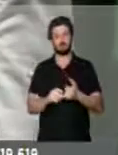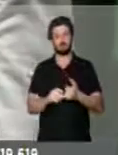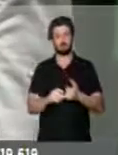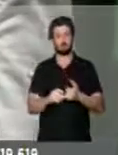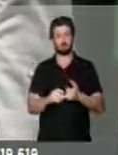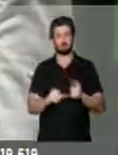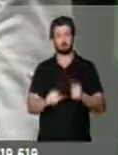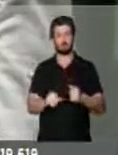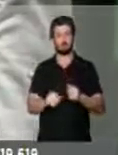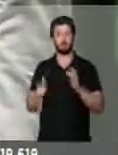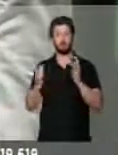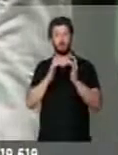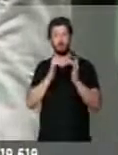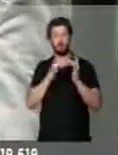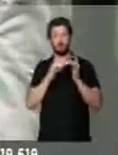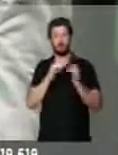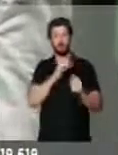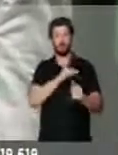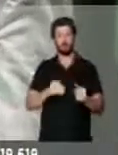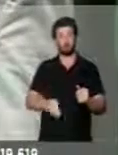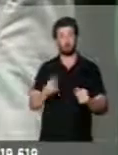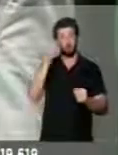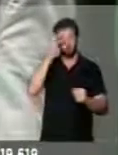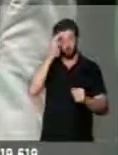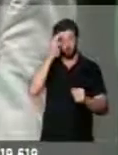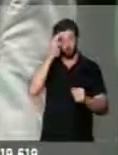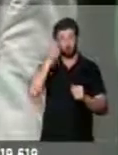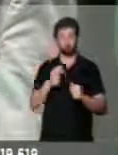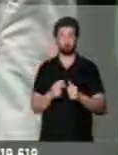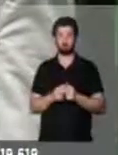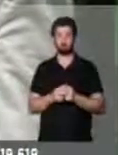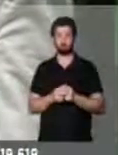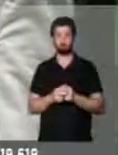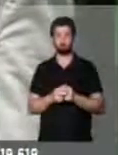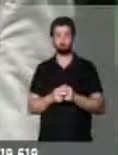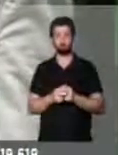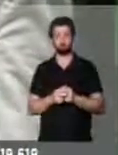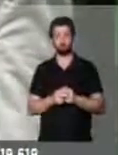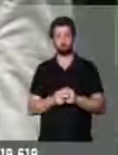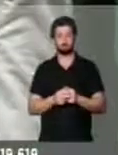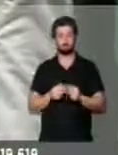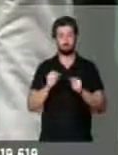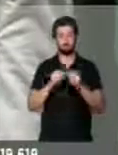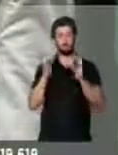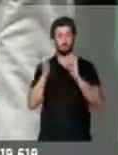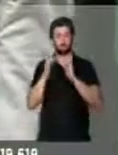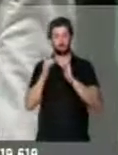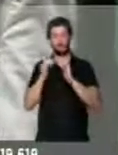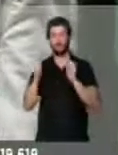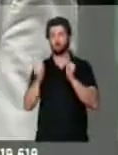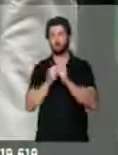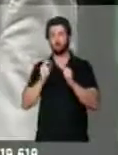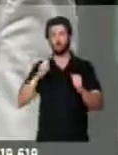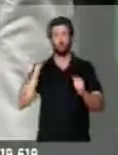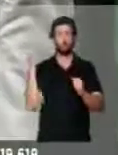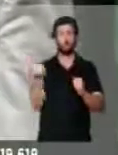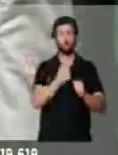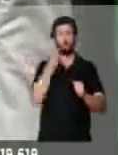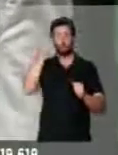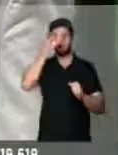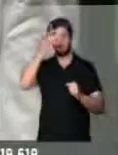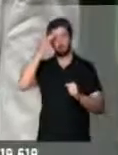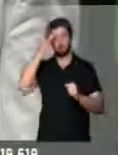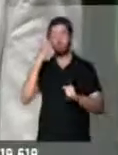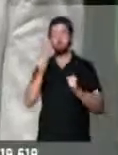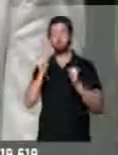Quero colocá-los em contato com o Ministro da Cultura. Quero colocá-los em contato com todos aqueles que podem,